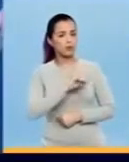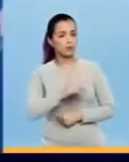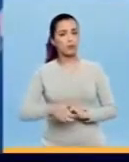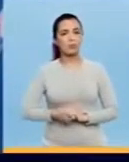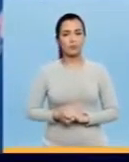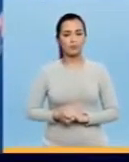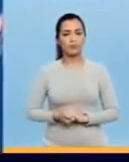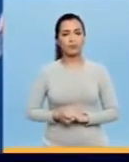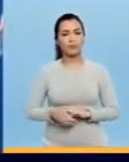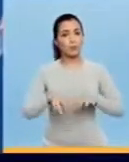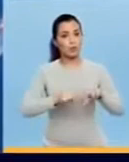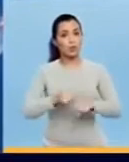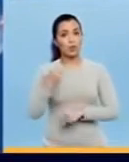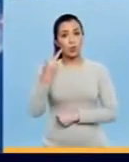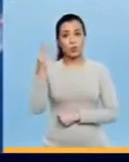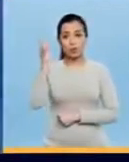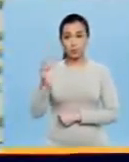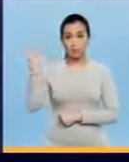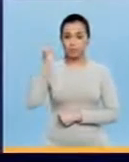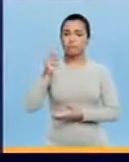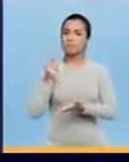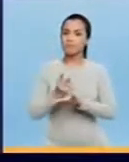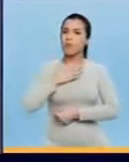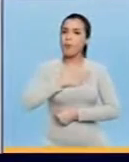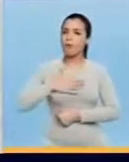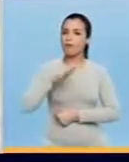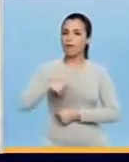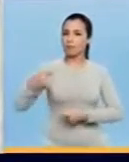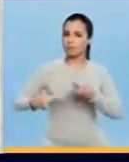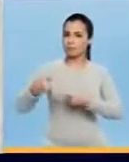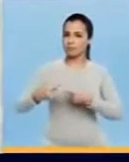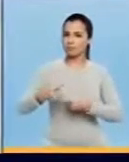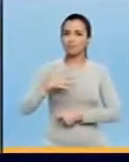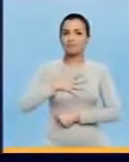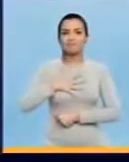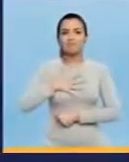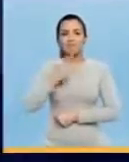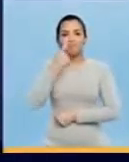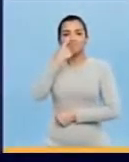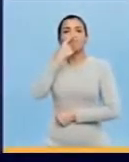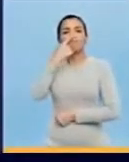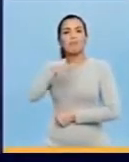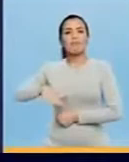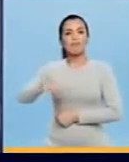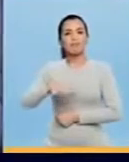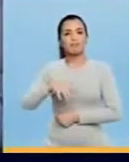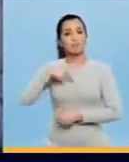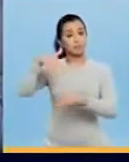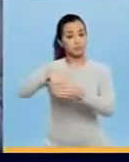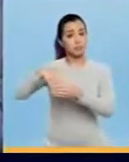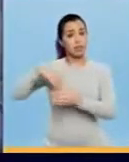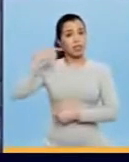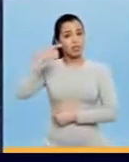venho falar em adversidade Fiz duas faculdades Enfrentar Sempre gostei de política Combater É a minha vocação E vencer Fui eleito